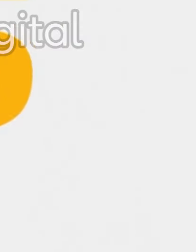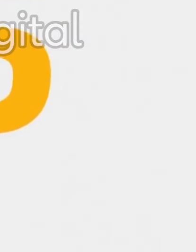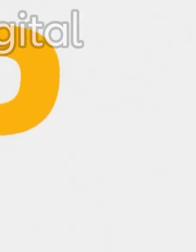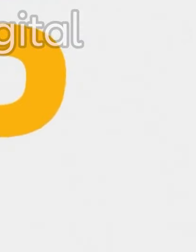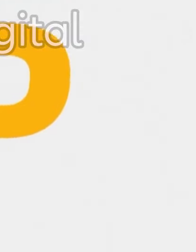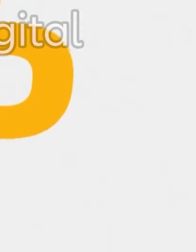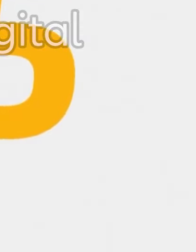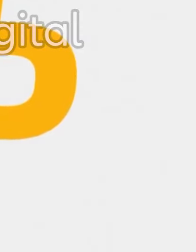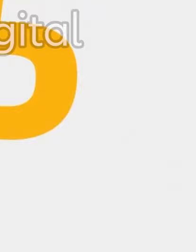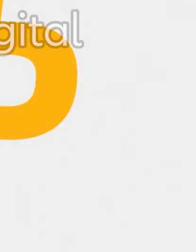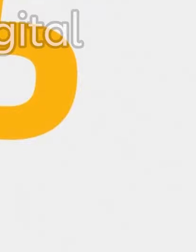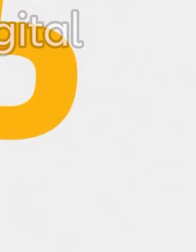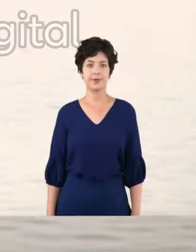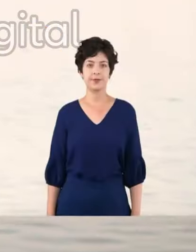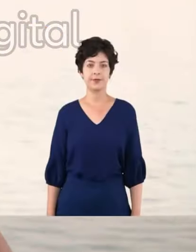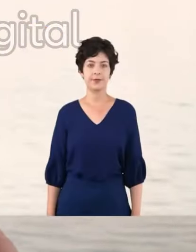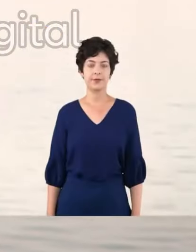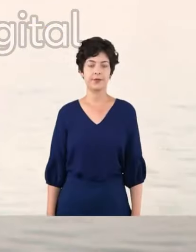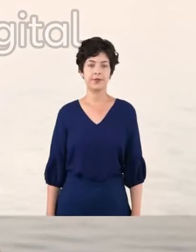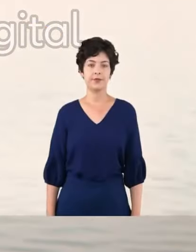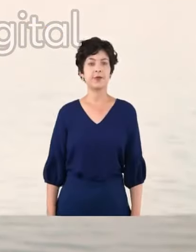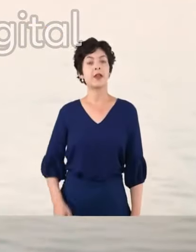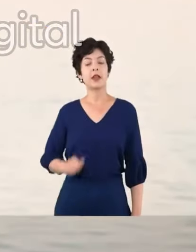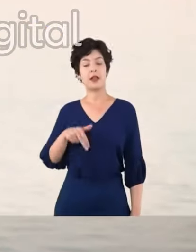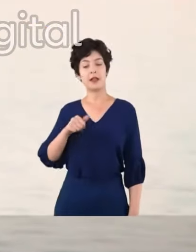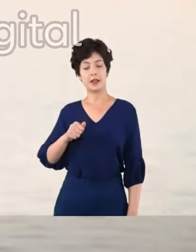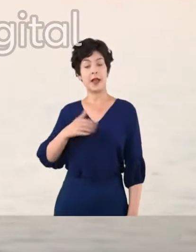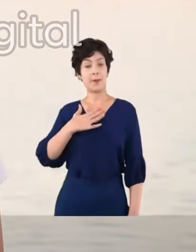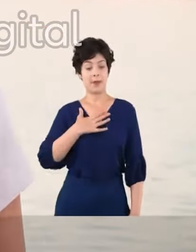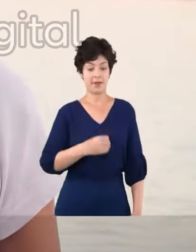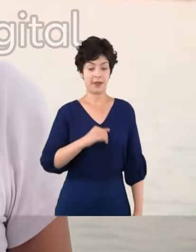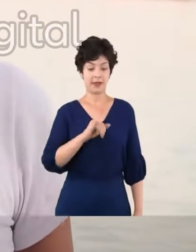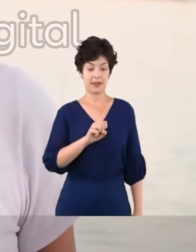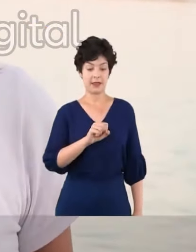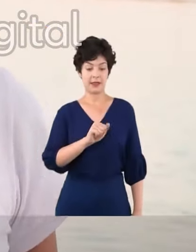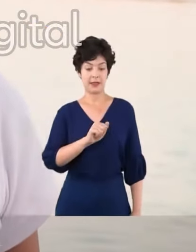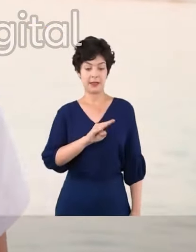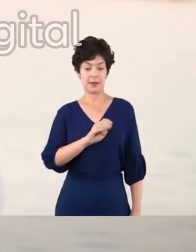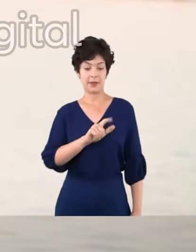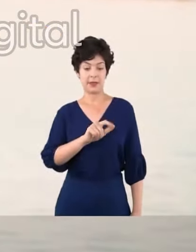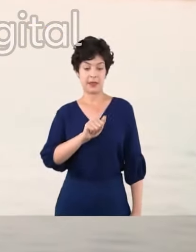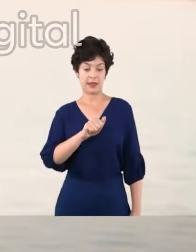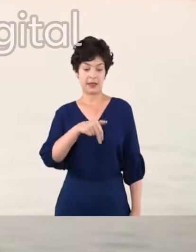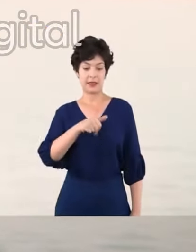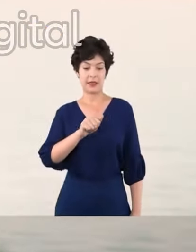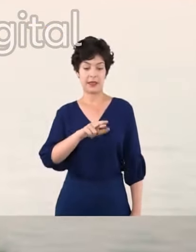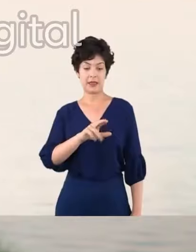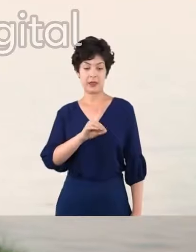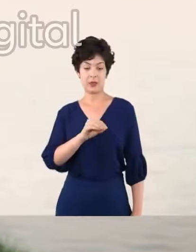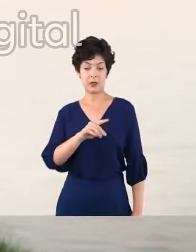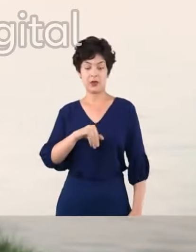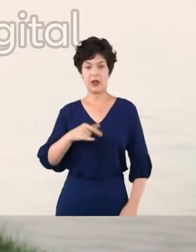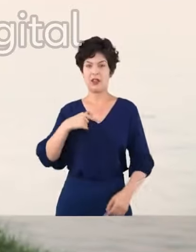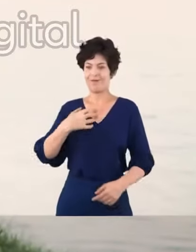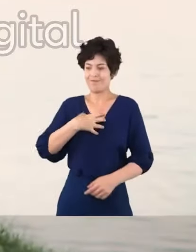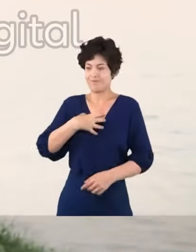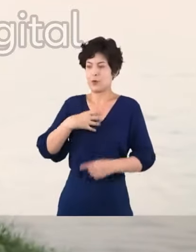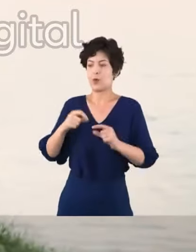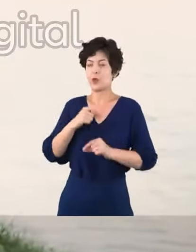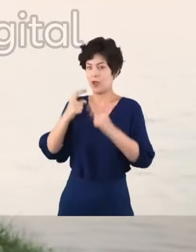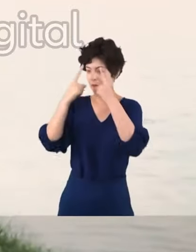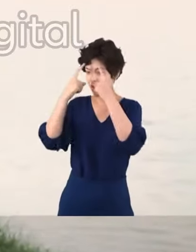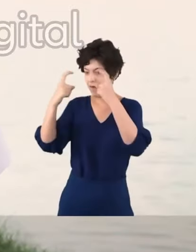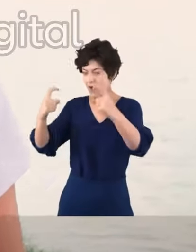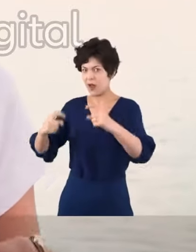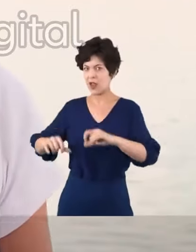PSD 55. Eu sou Ana Carolina Oliveira, mãe de Isabela Nordoni e vivi na pele a dor da injustiça e